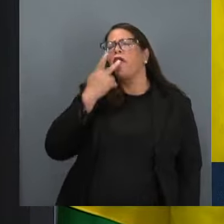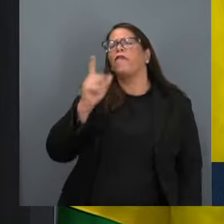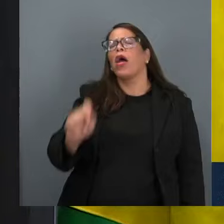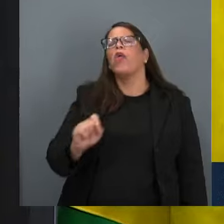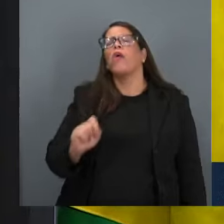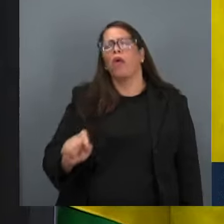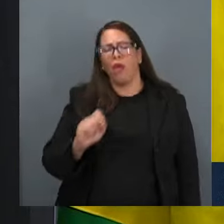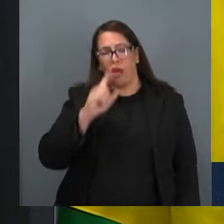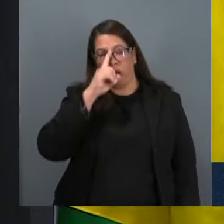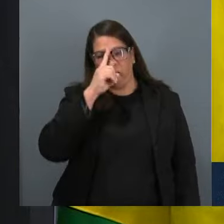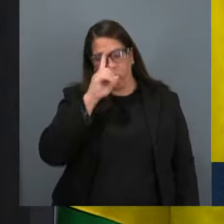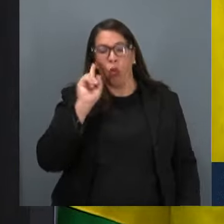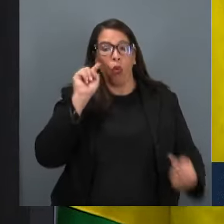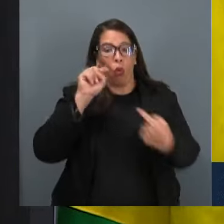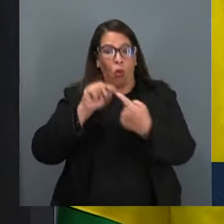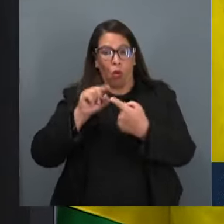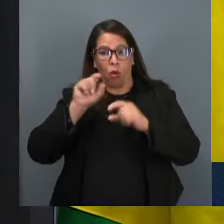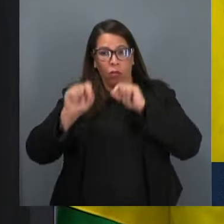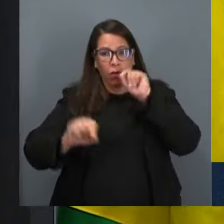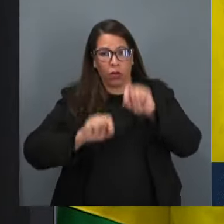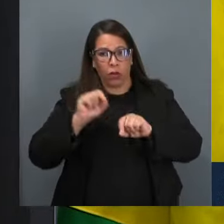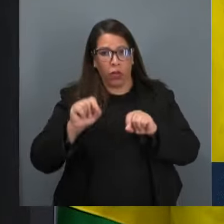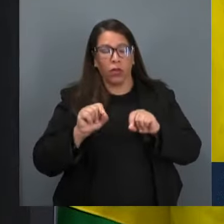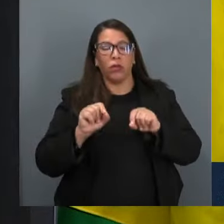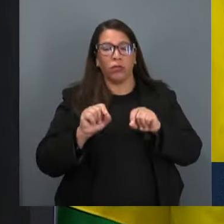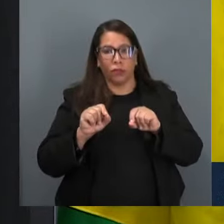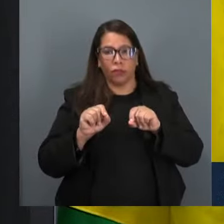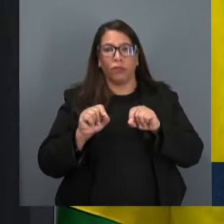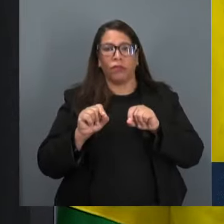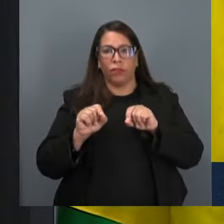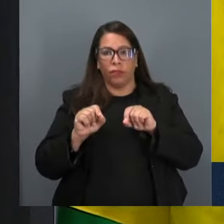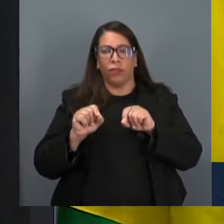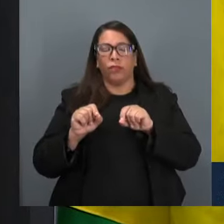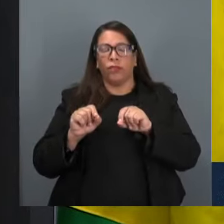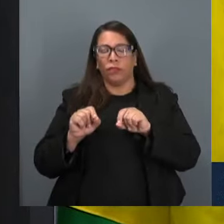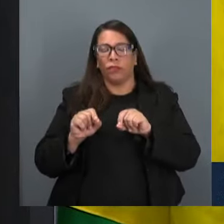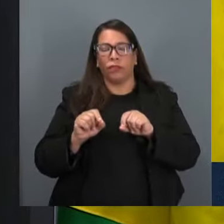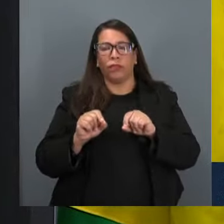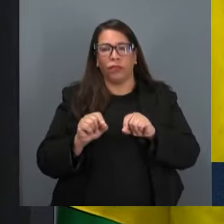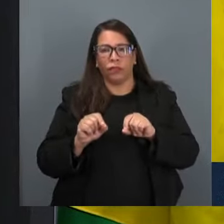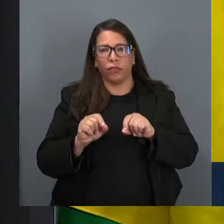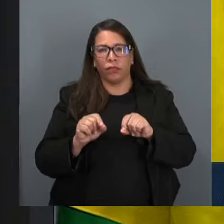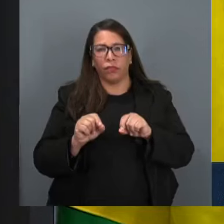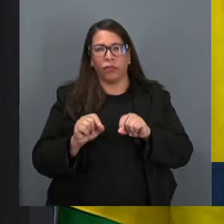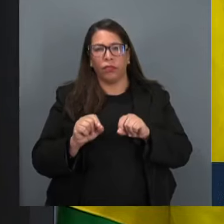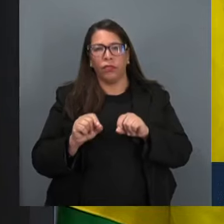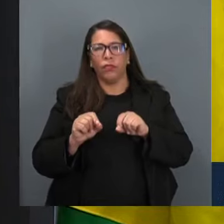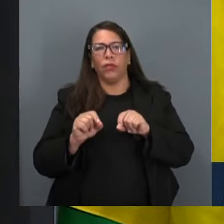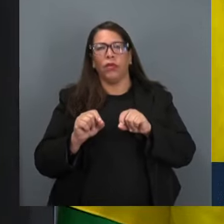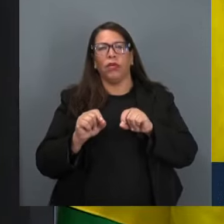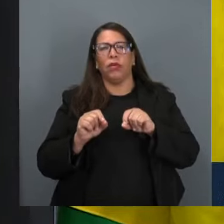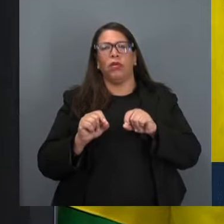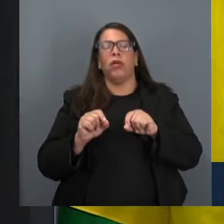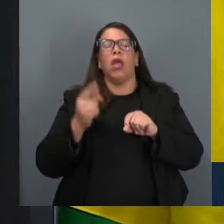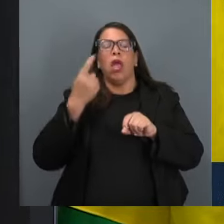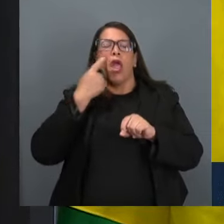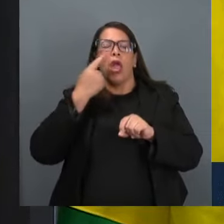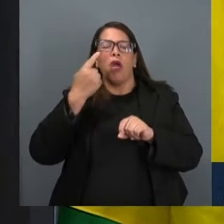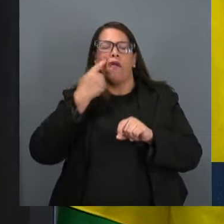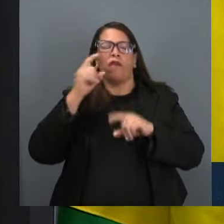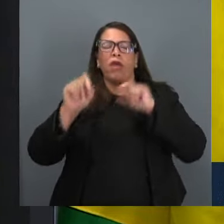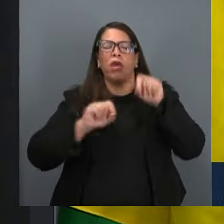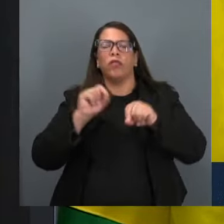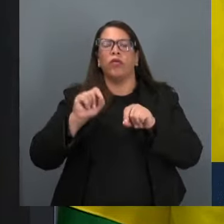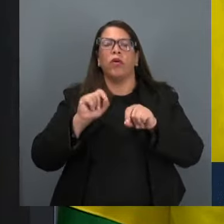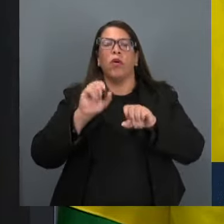O objetivo, e aí, no caso, eu vejo isso de forma muito